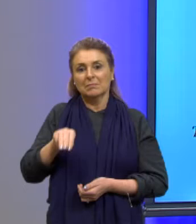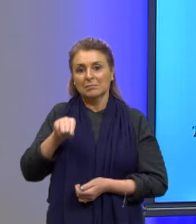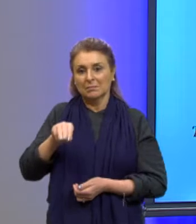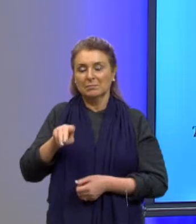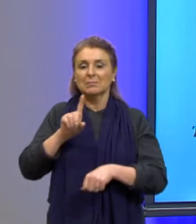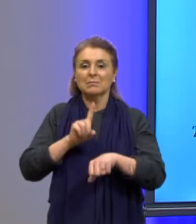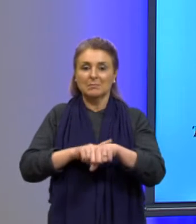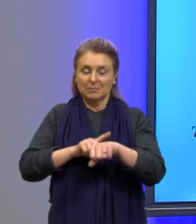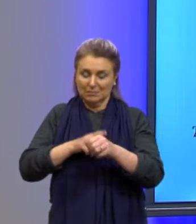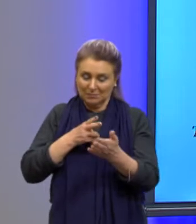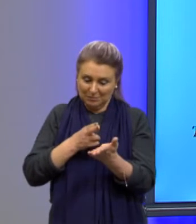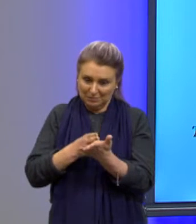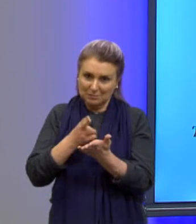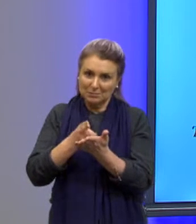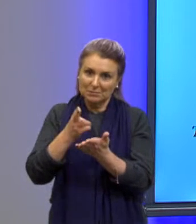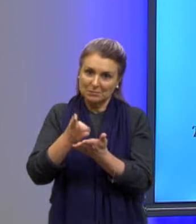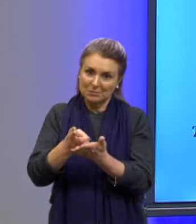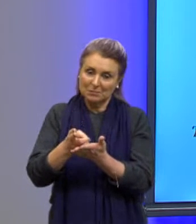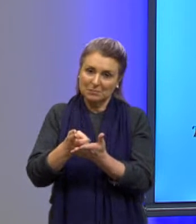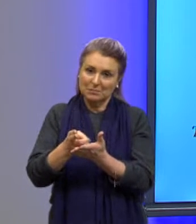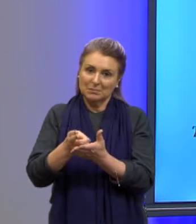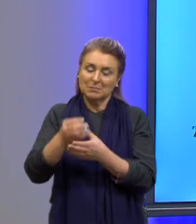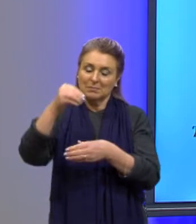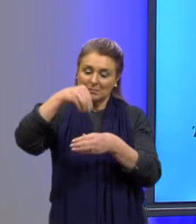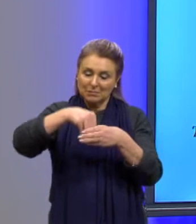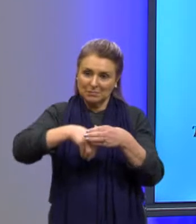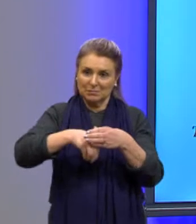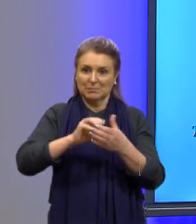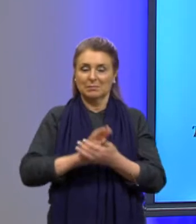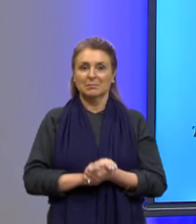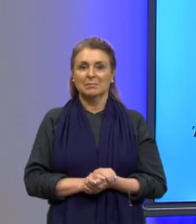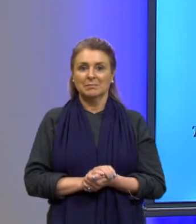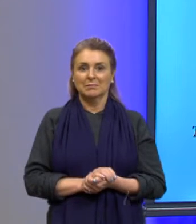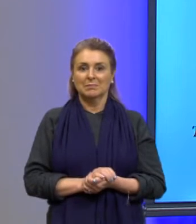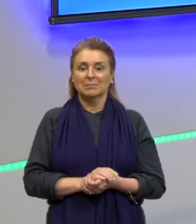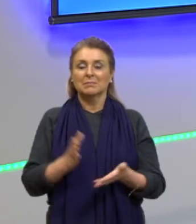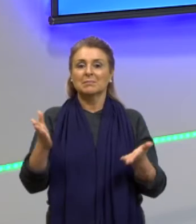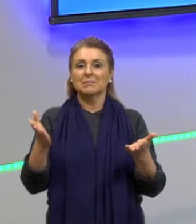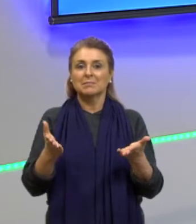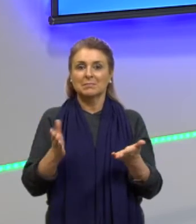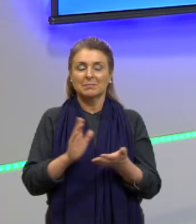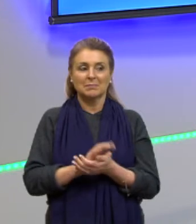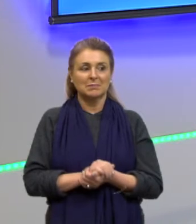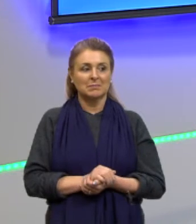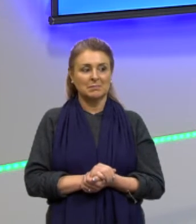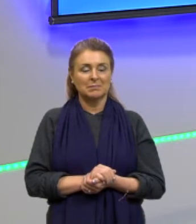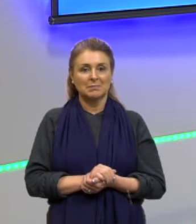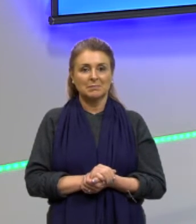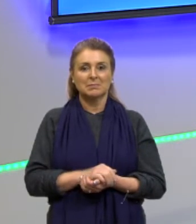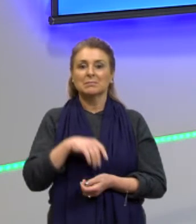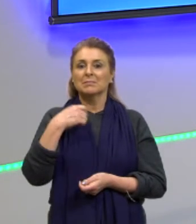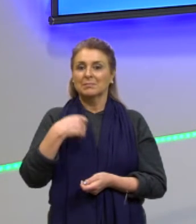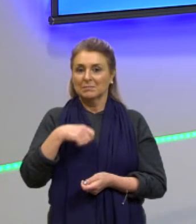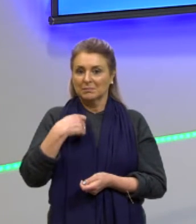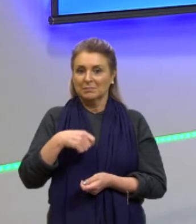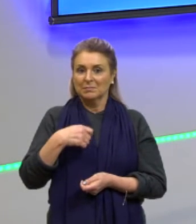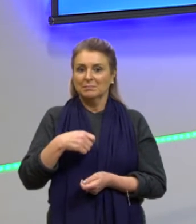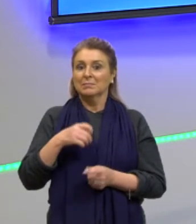permanência dessa peça no forno. O que tem aqui que vocês precisam ter domínio?